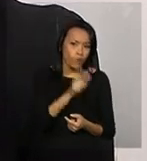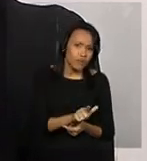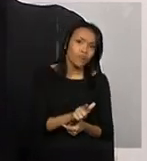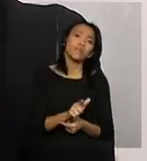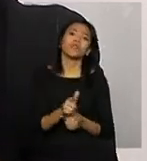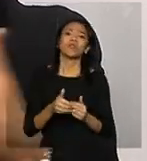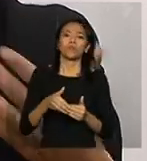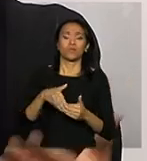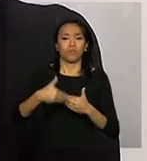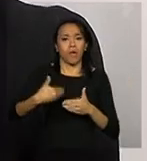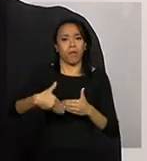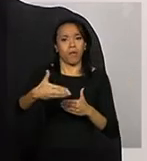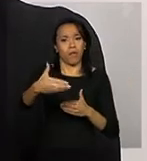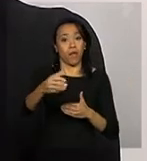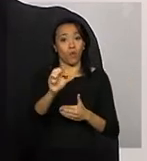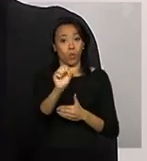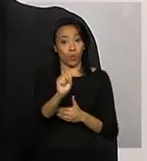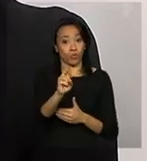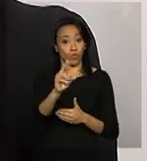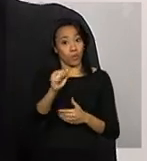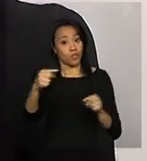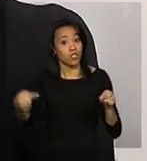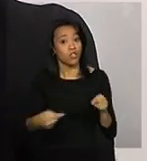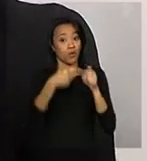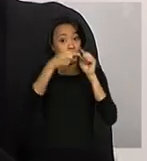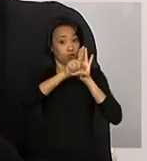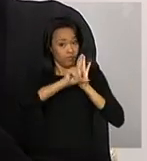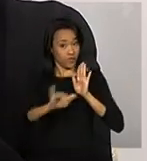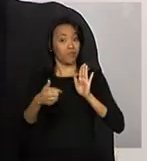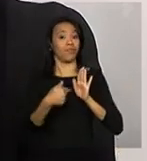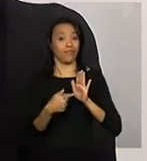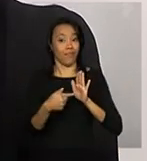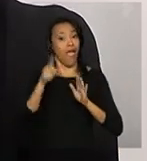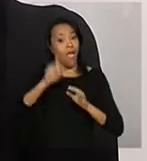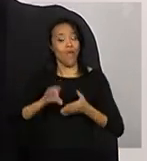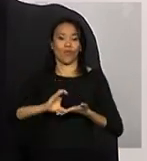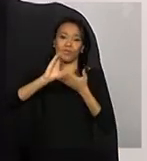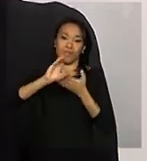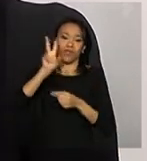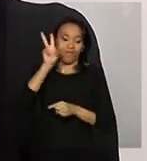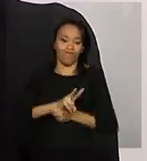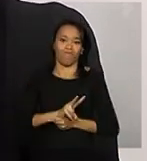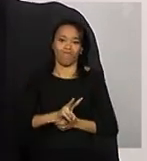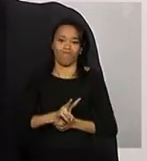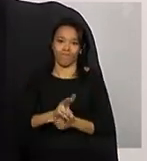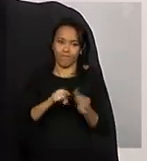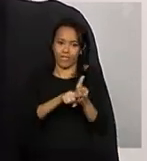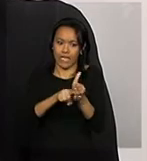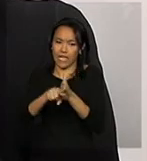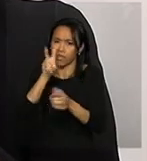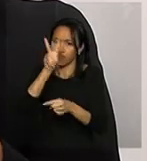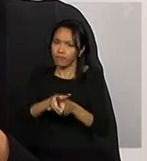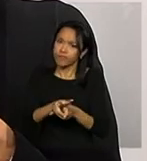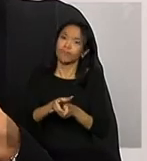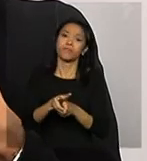SUS, em conformidade com as normativas, etc. Então, o conselho precisa, além de